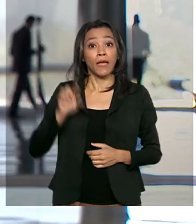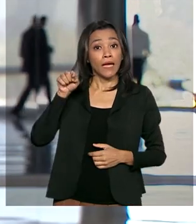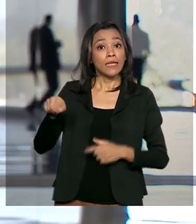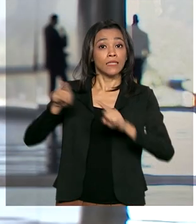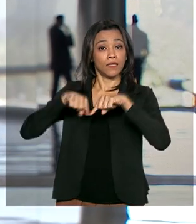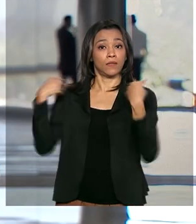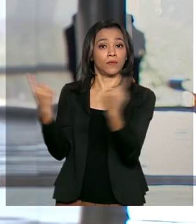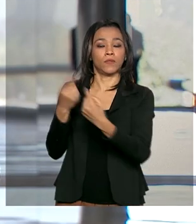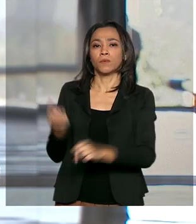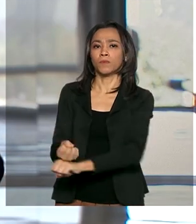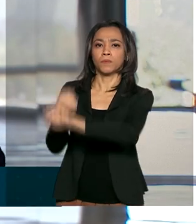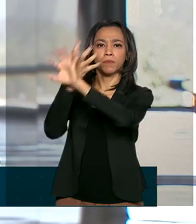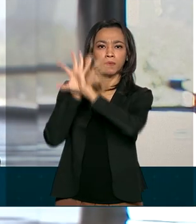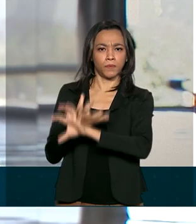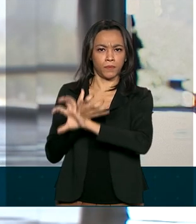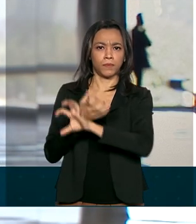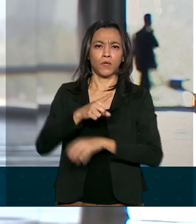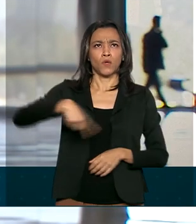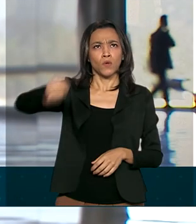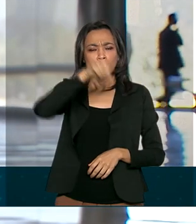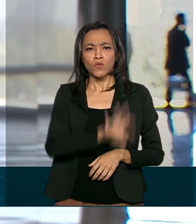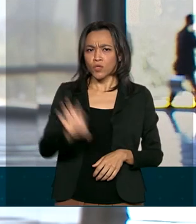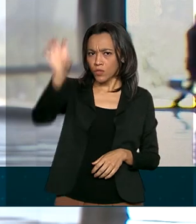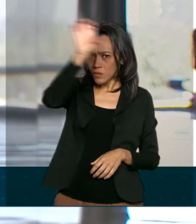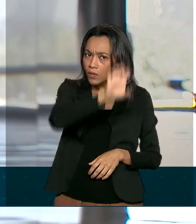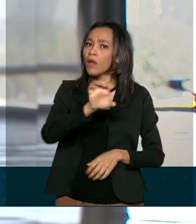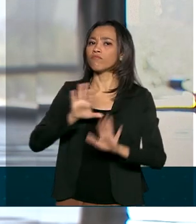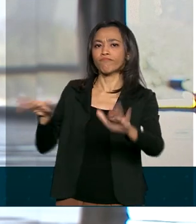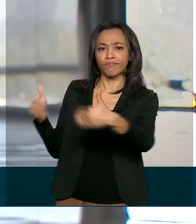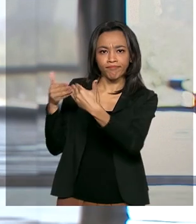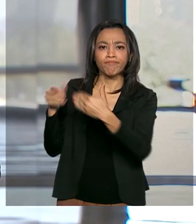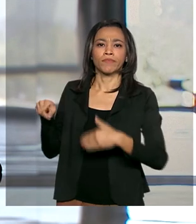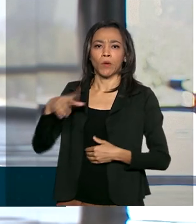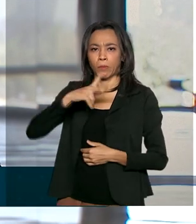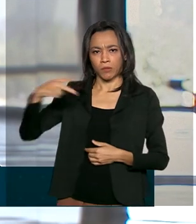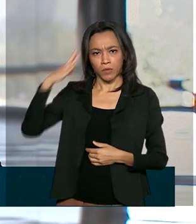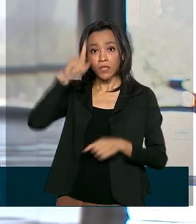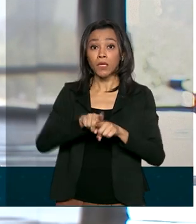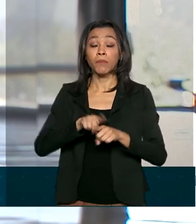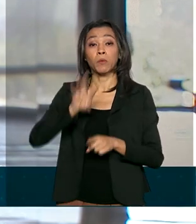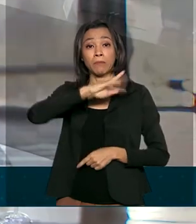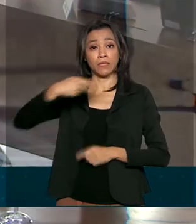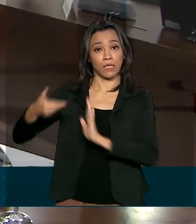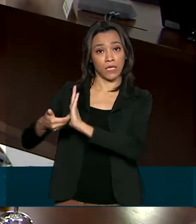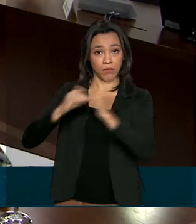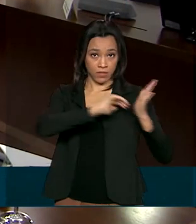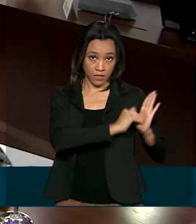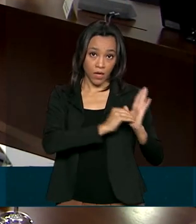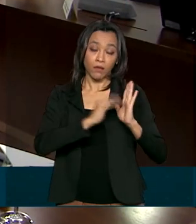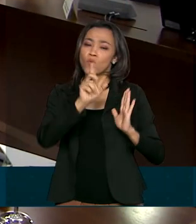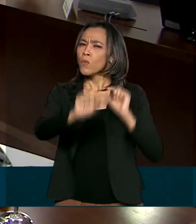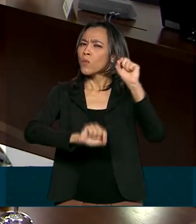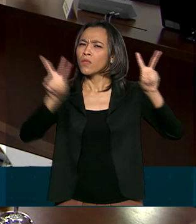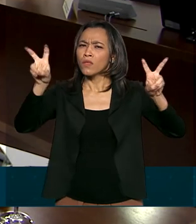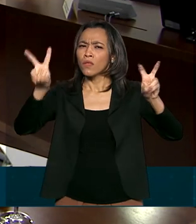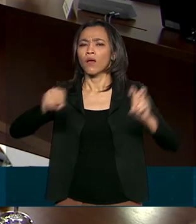videoconferência, os governadores conversaram com o presidente Jair Bolsonaro e também com o presidente da Câmara e do Senado. E o assunto foi o projeto de lei aprovado pelo Congresso